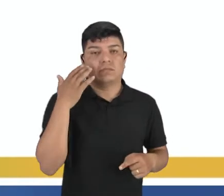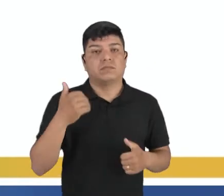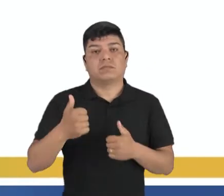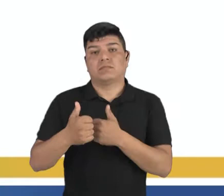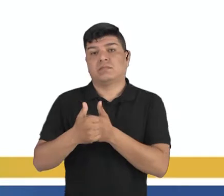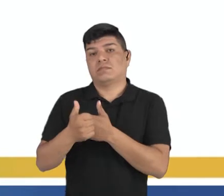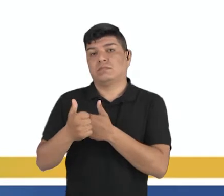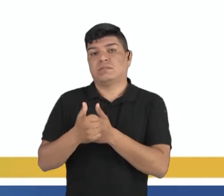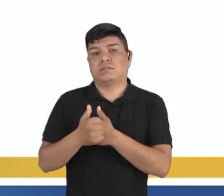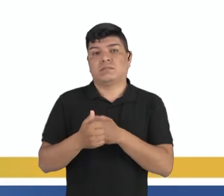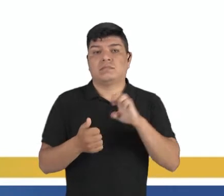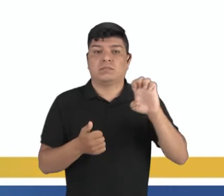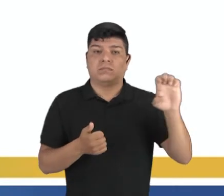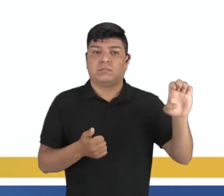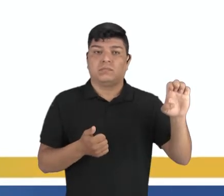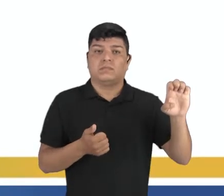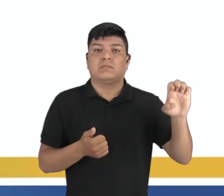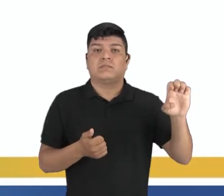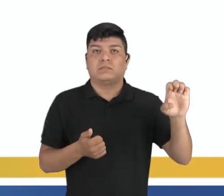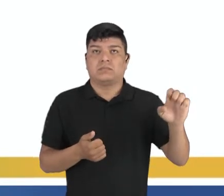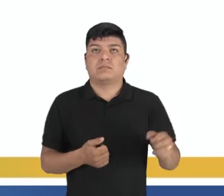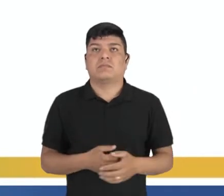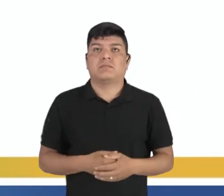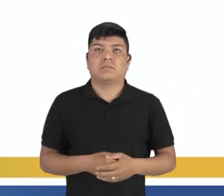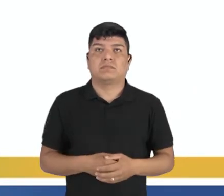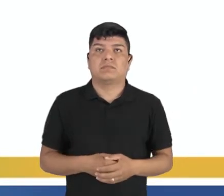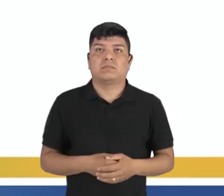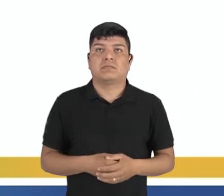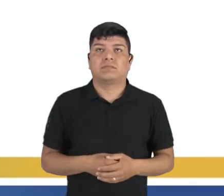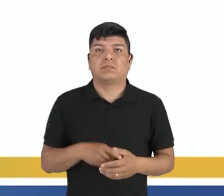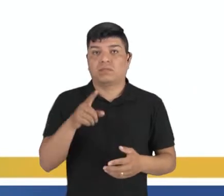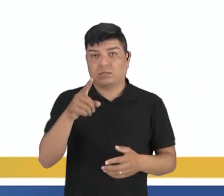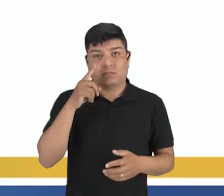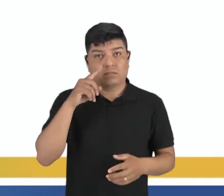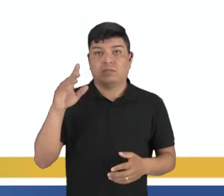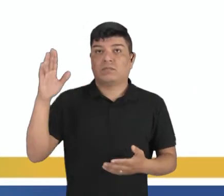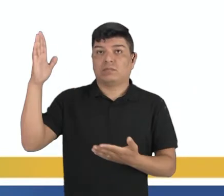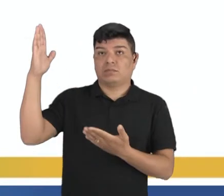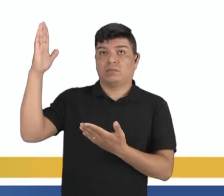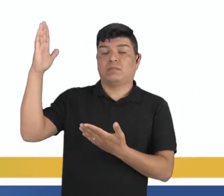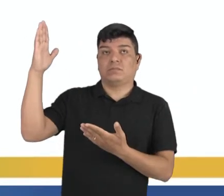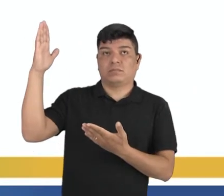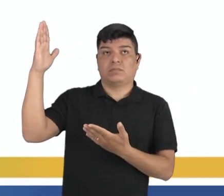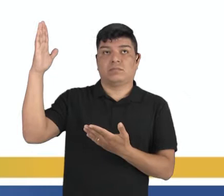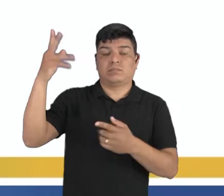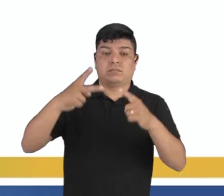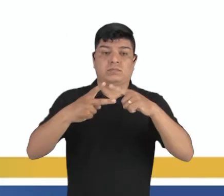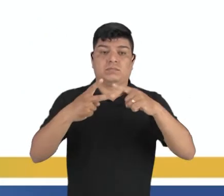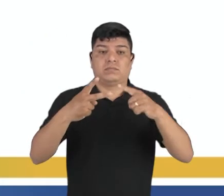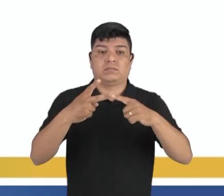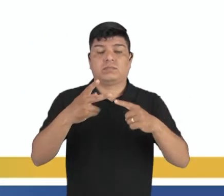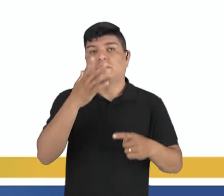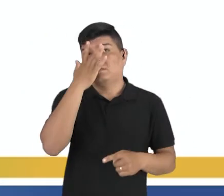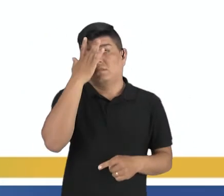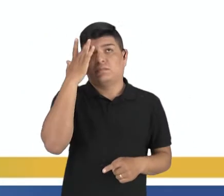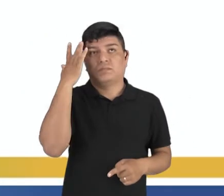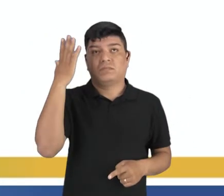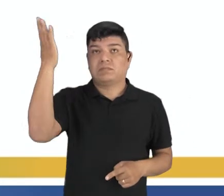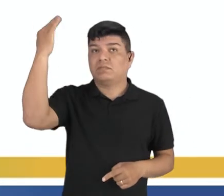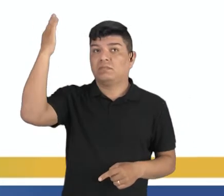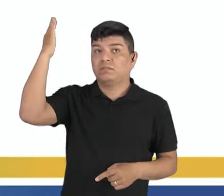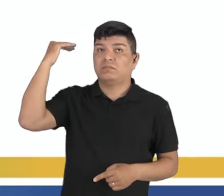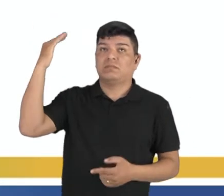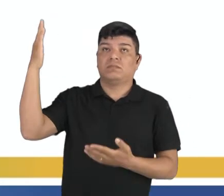superior esquerdo. Eu acho que para vocês está aparecendo no canto superior esquerdo. É a de dois personagens antigos,